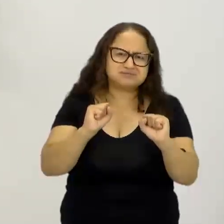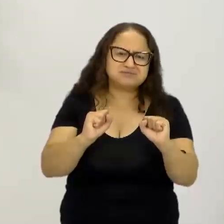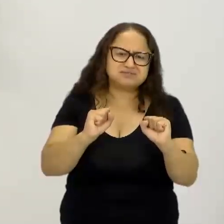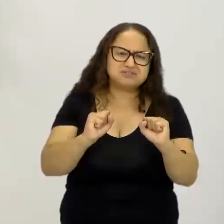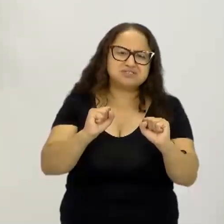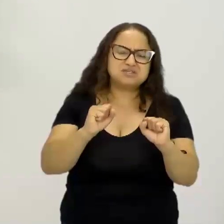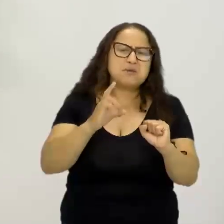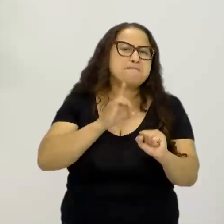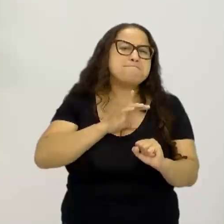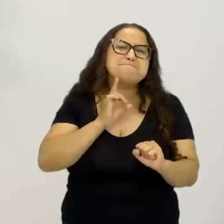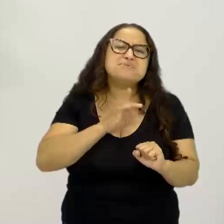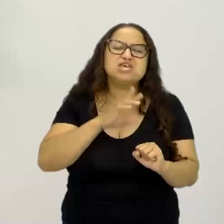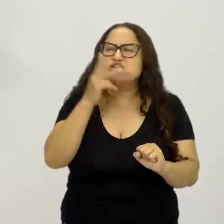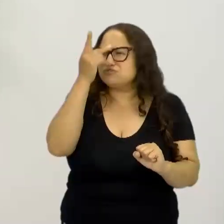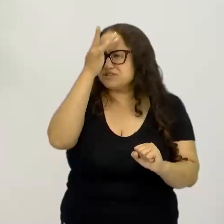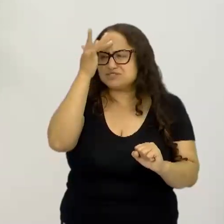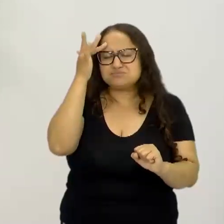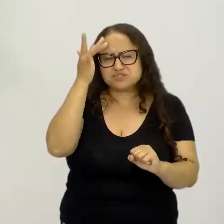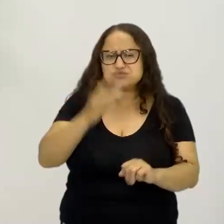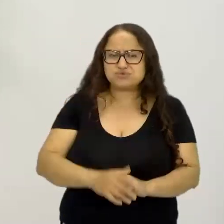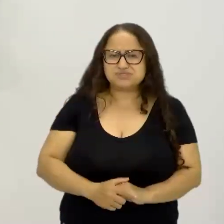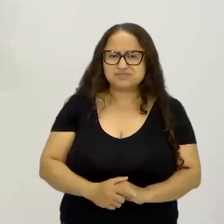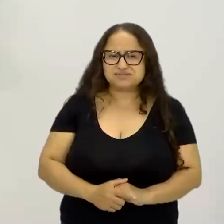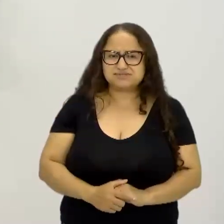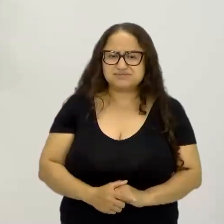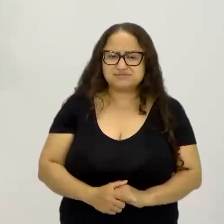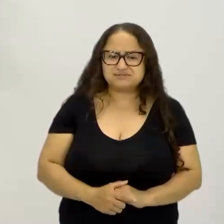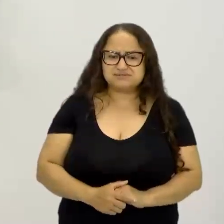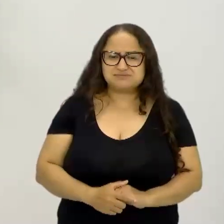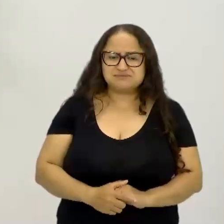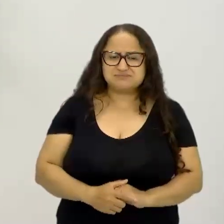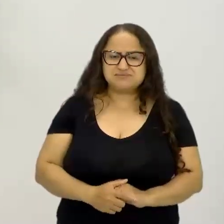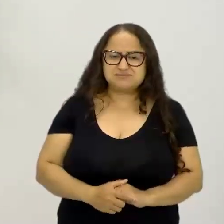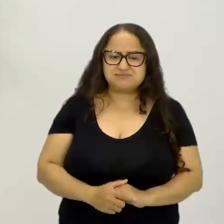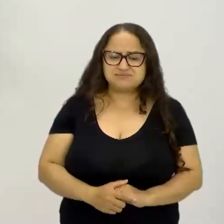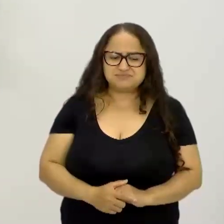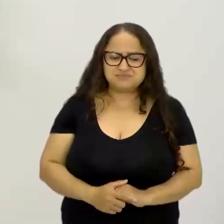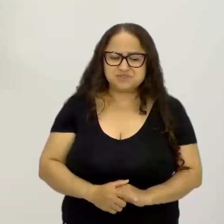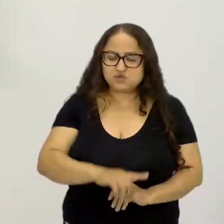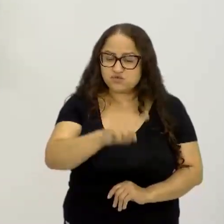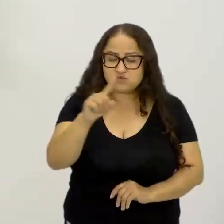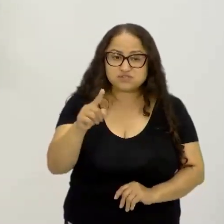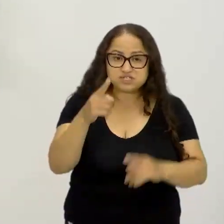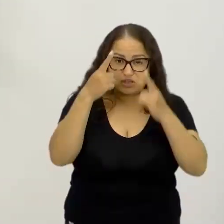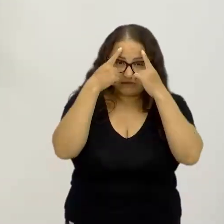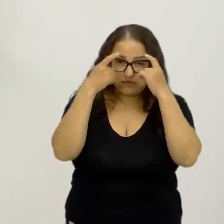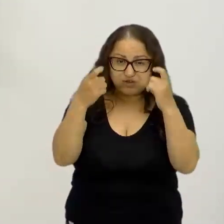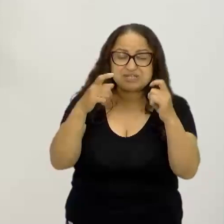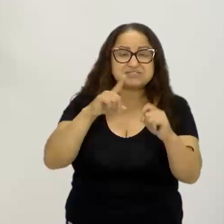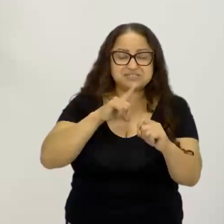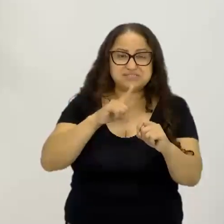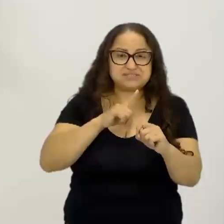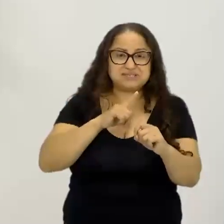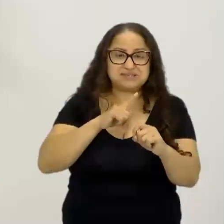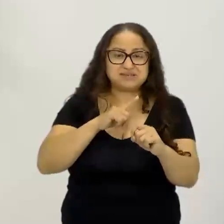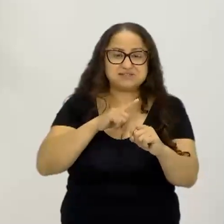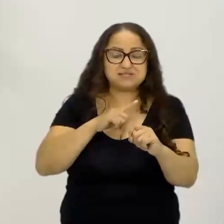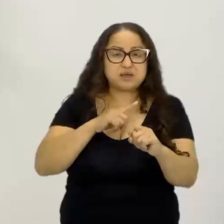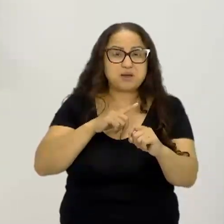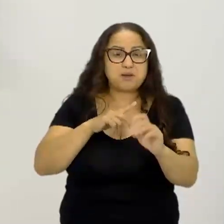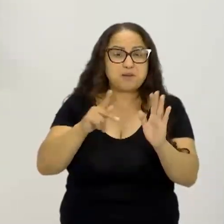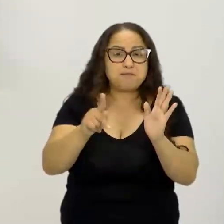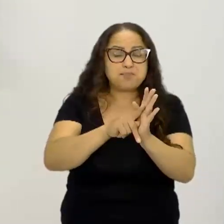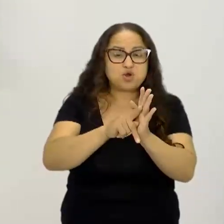causar medo nas pessoas. Quando você faz alguma violência, e essa violência é física, e um tipo de